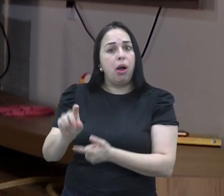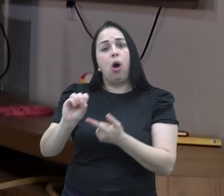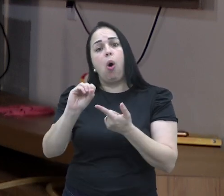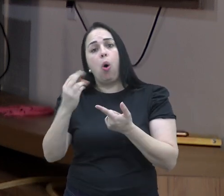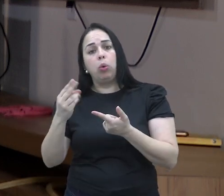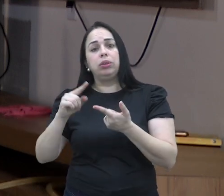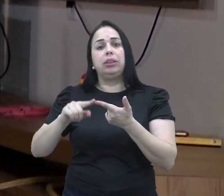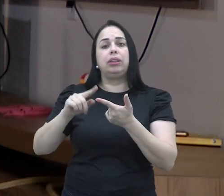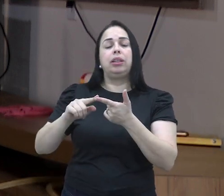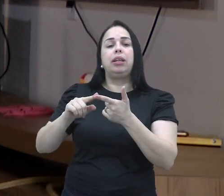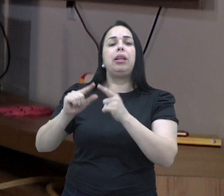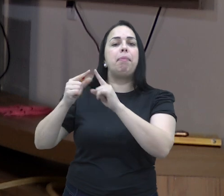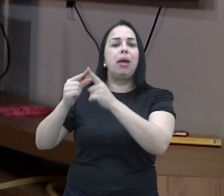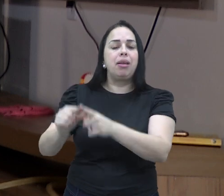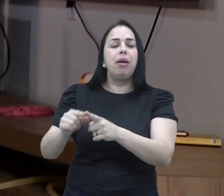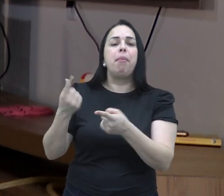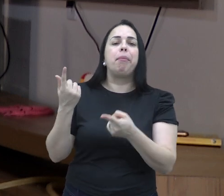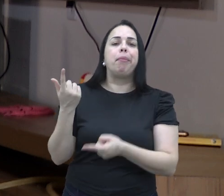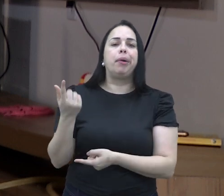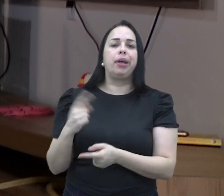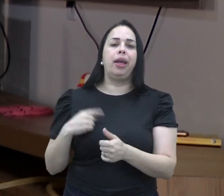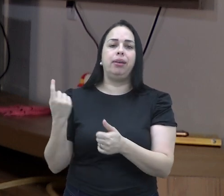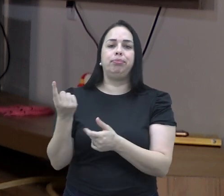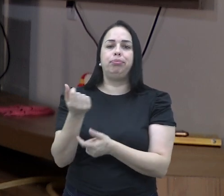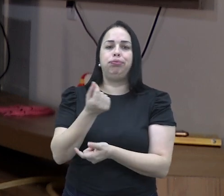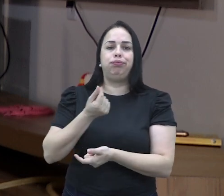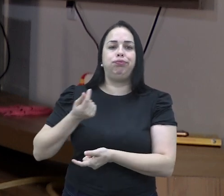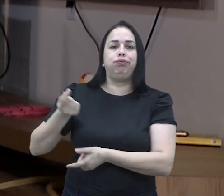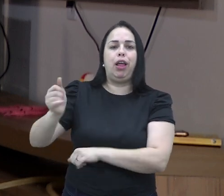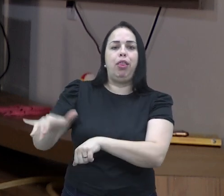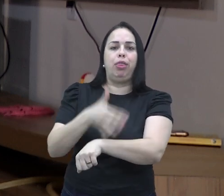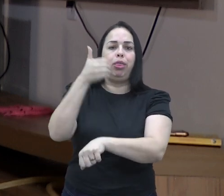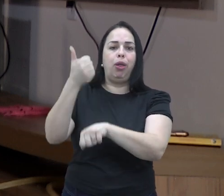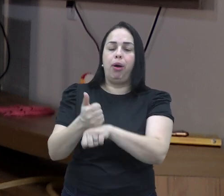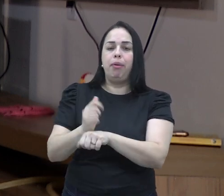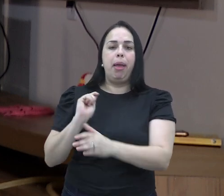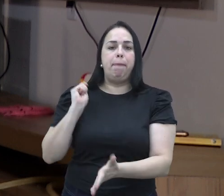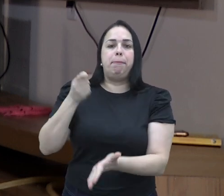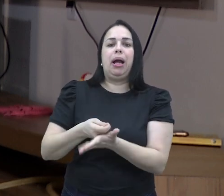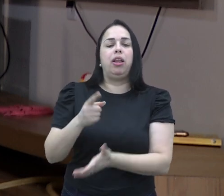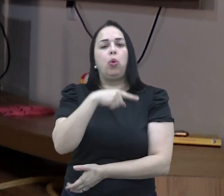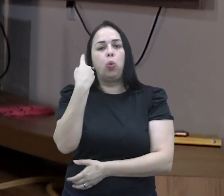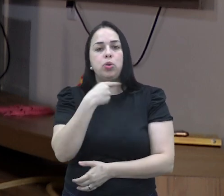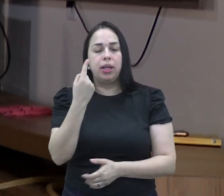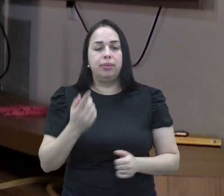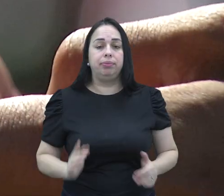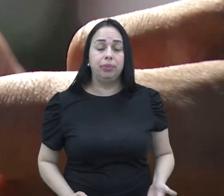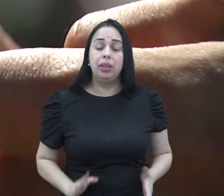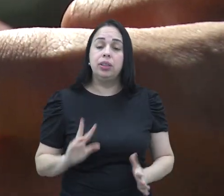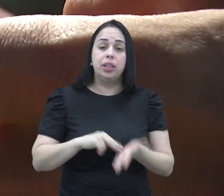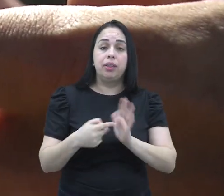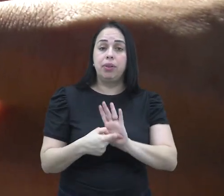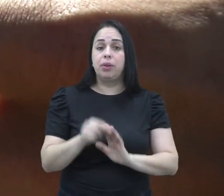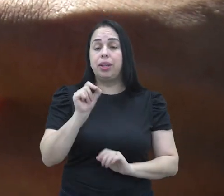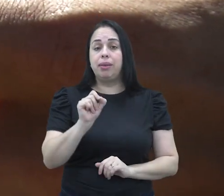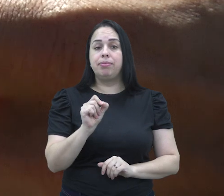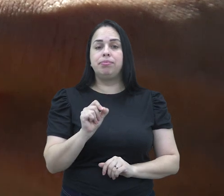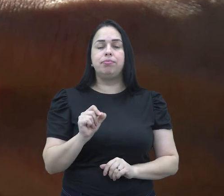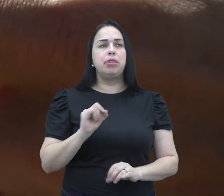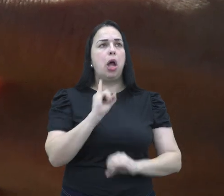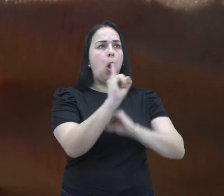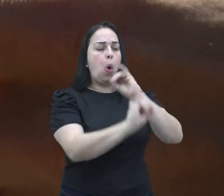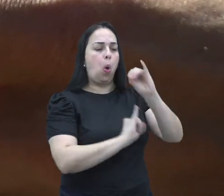pessoas da periferia mesmo que entram em dívidas avassaladoras e nunca conseguem quitar essas dívidas. Isso quer dizer